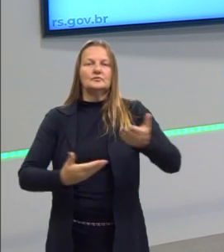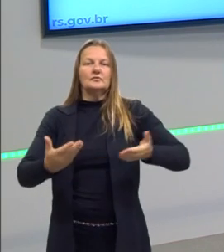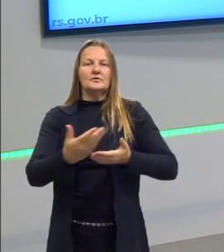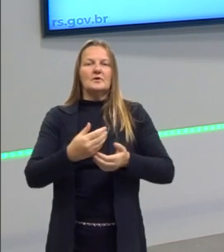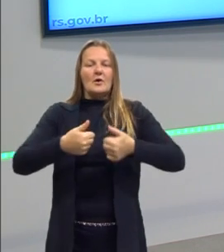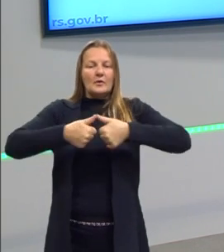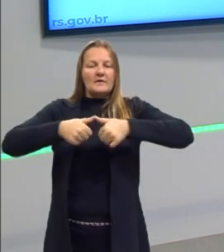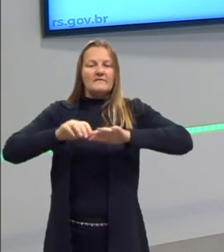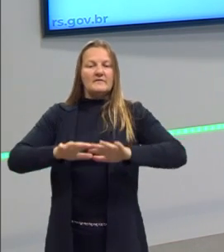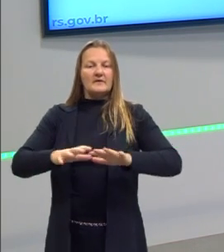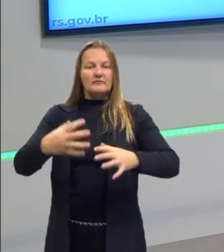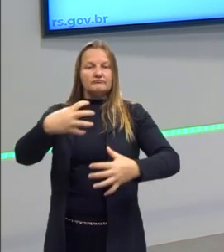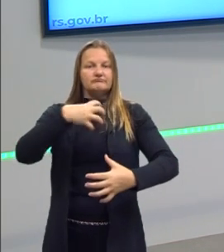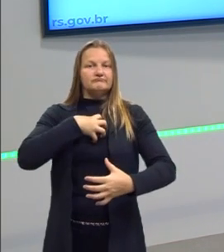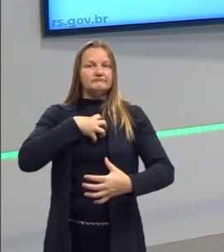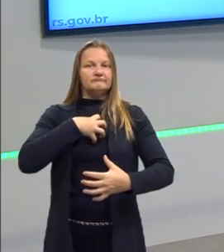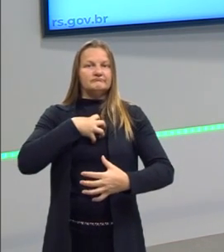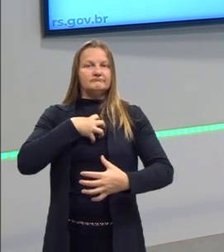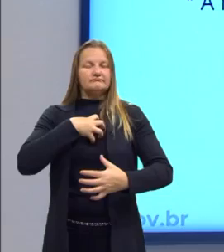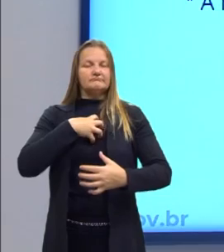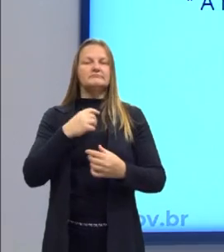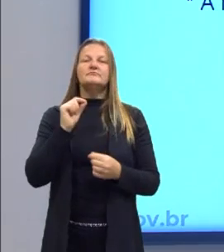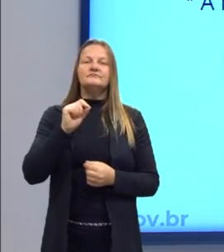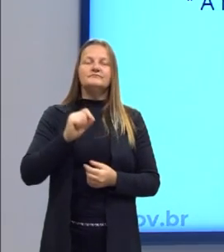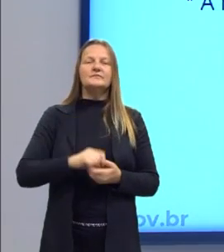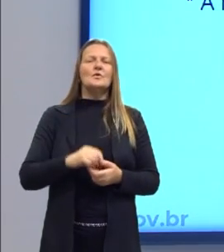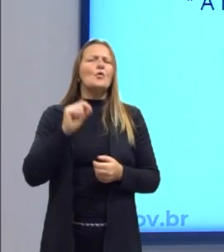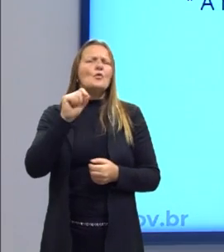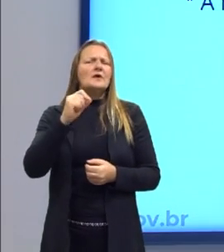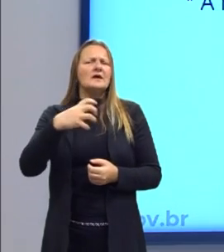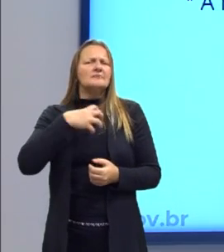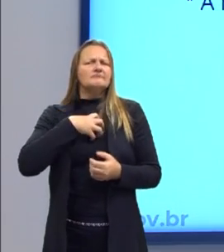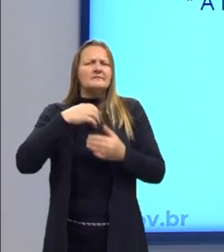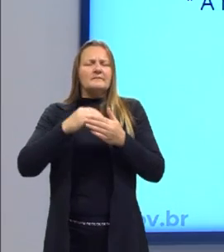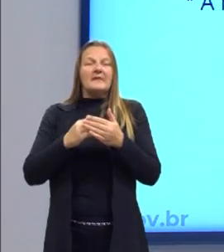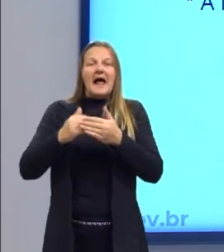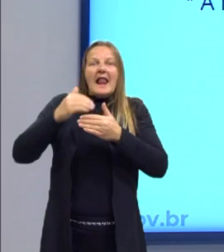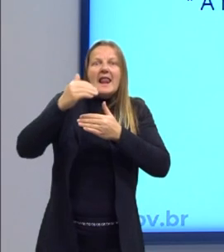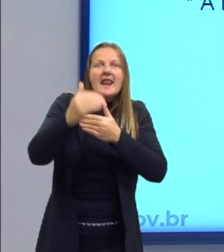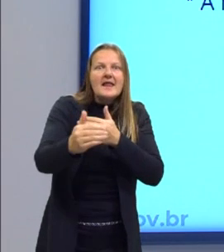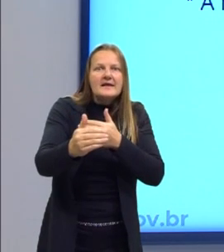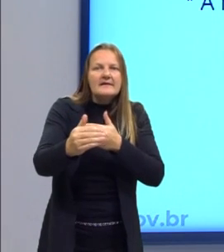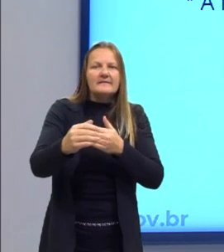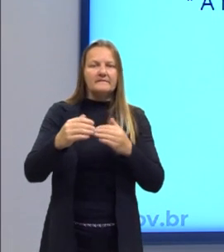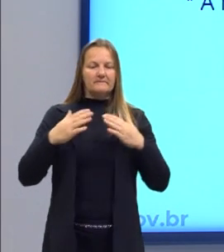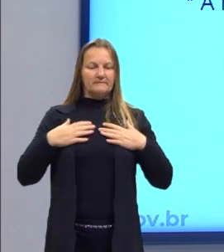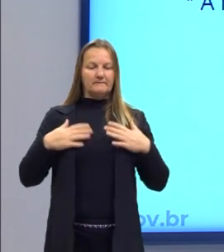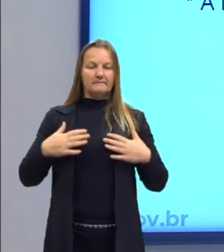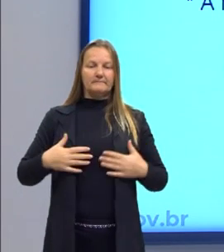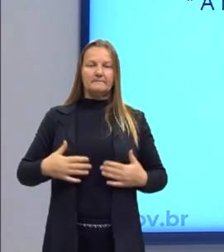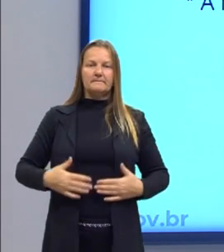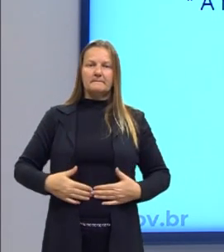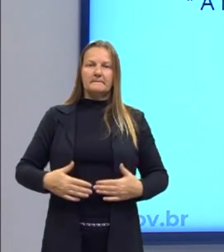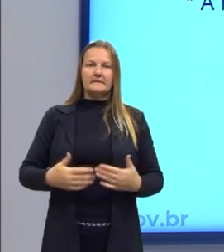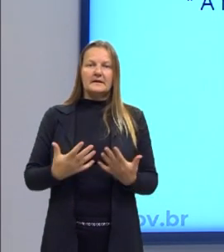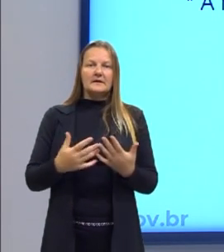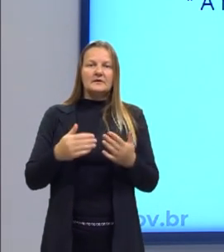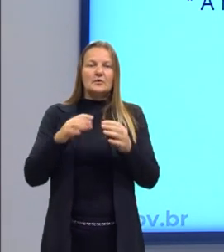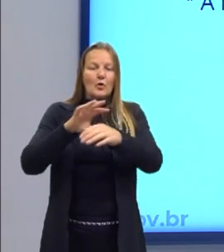aquilo que permanece na pessoa. O que está além das coisas físicas é pensar metafisicamente.